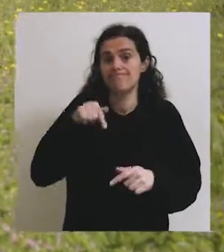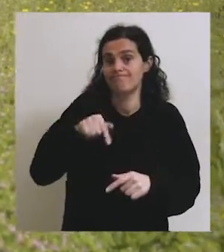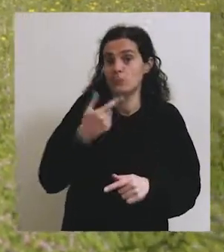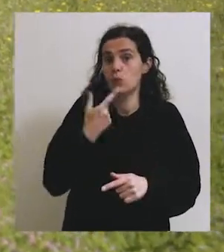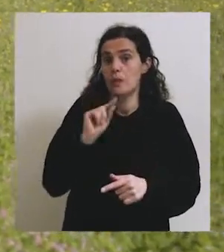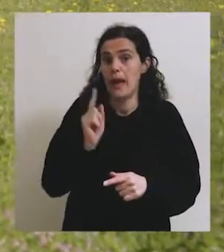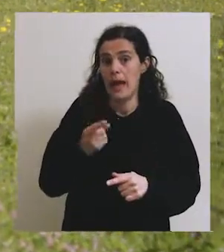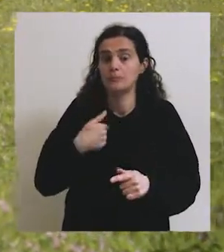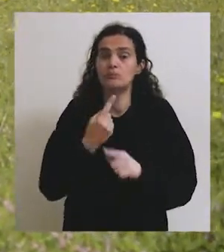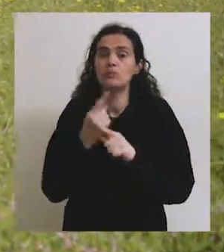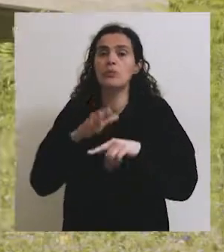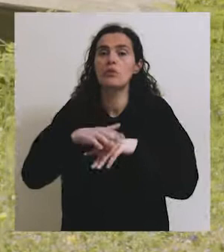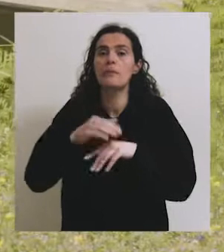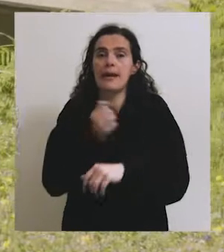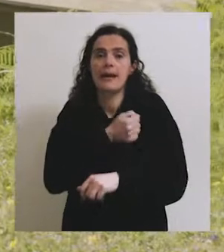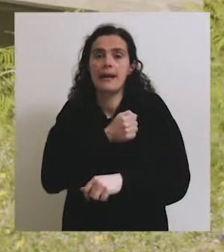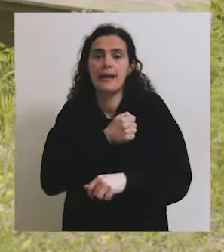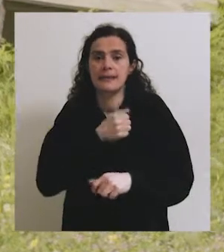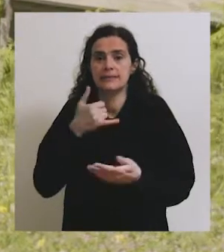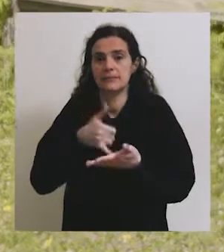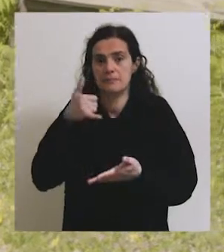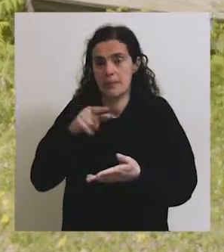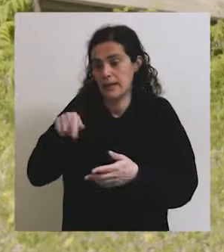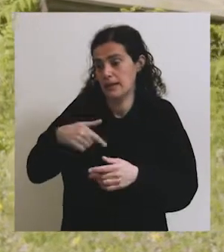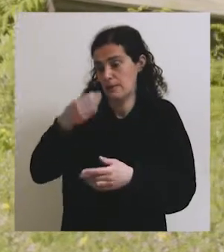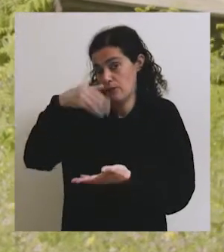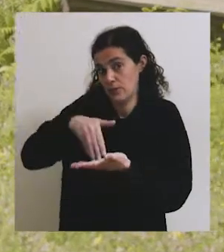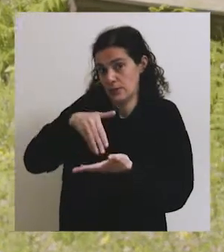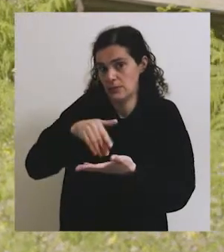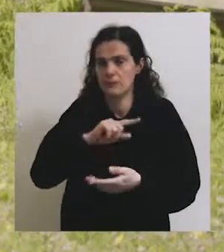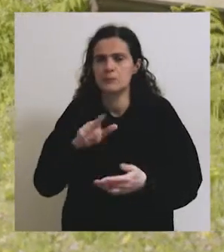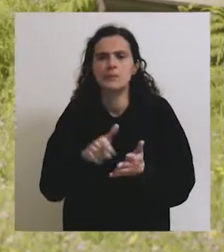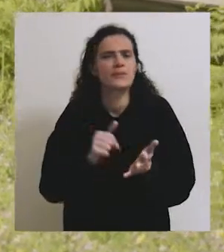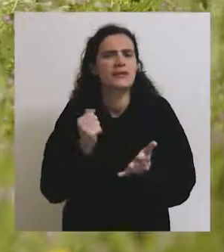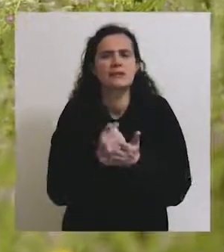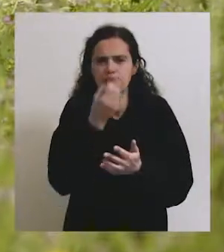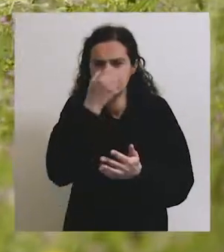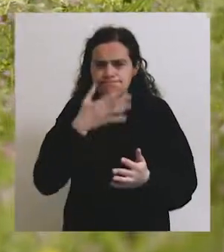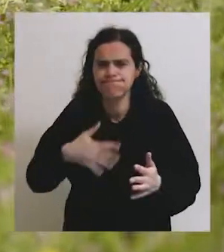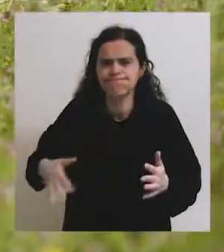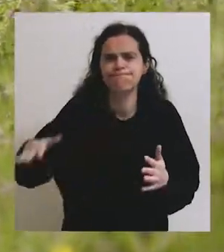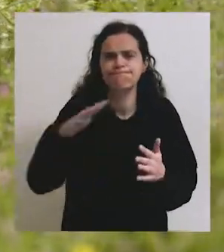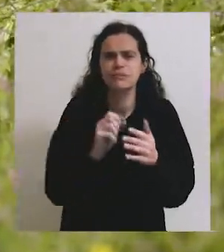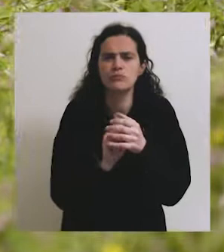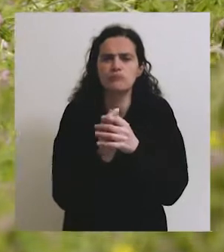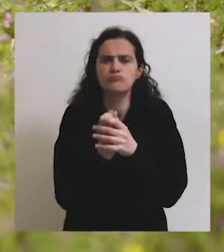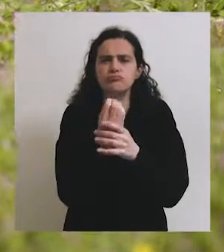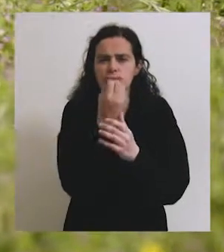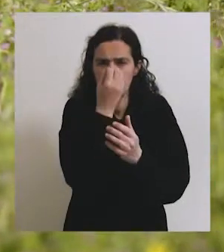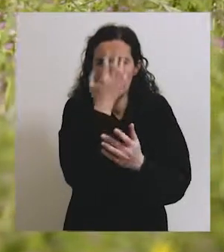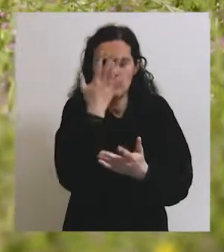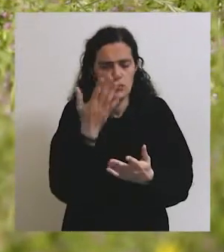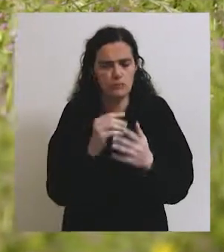nas minhas costas encontram-se as colmeias da Fundação de Serralos e nós deixamos sempre este campo florir,